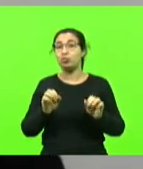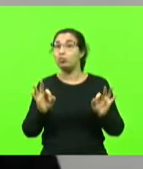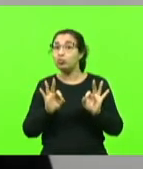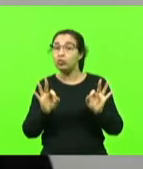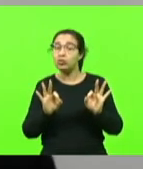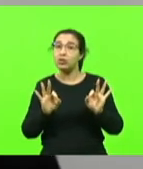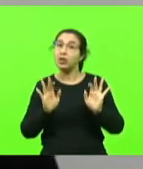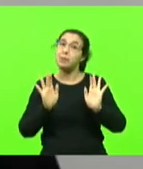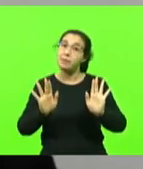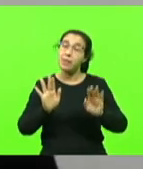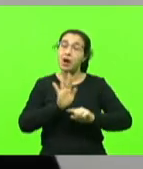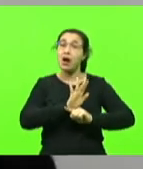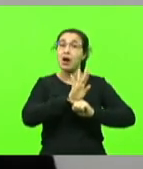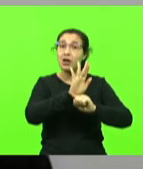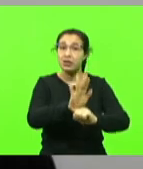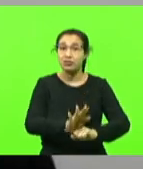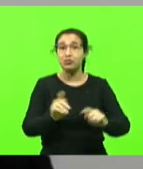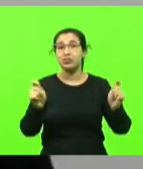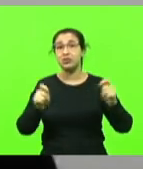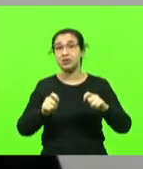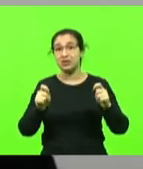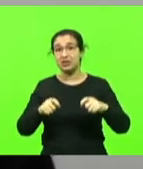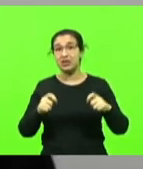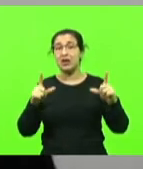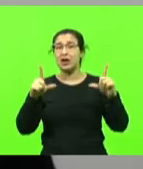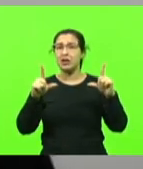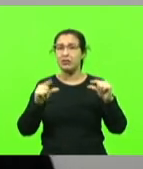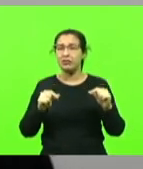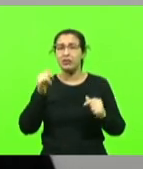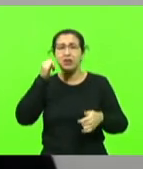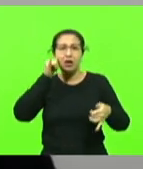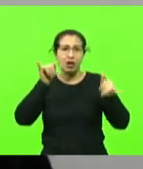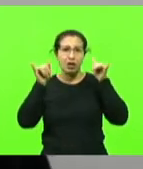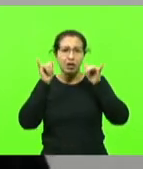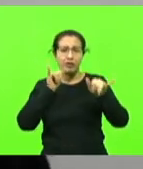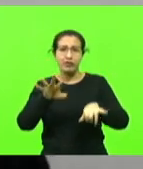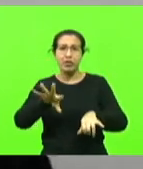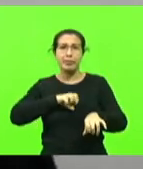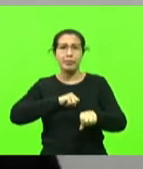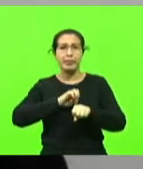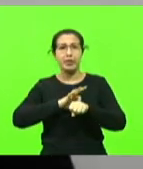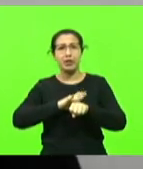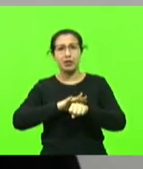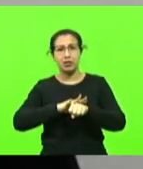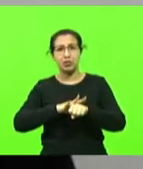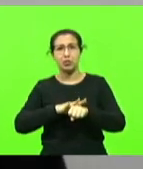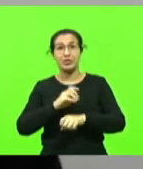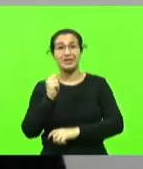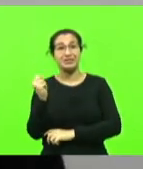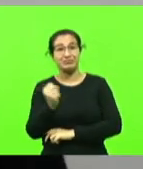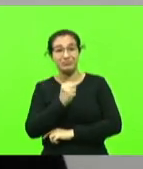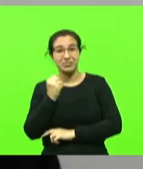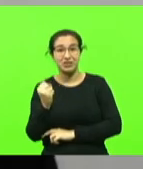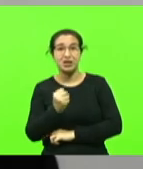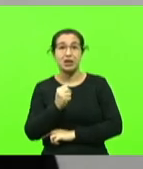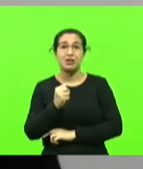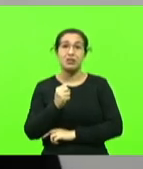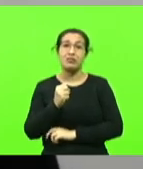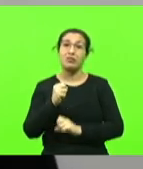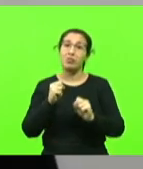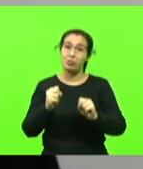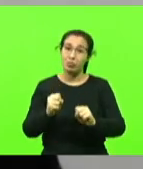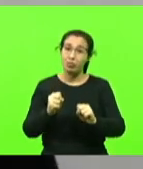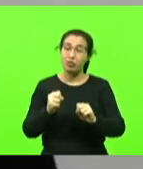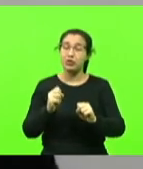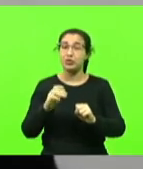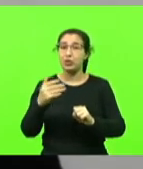auxilia, principalmente a prevenir os casos mais graves e que fatalmente poderão levar a óbito.